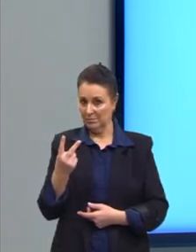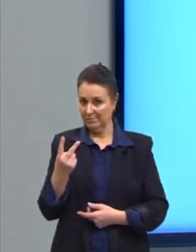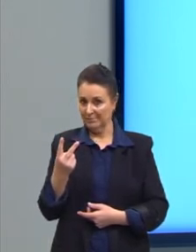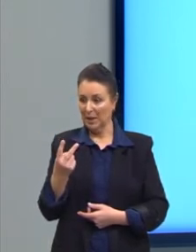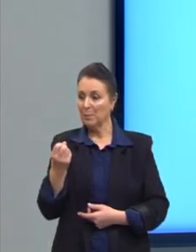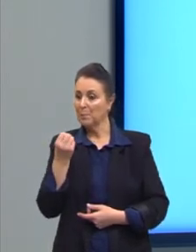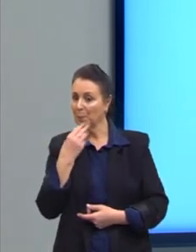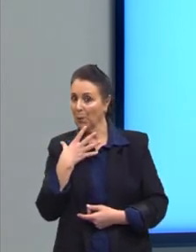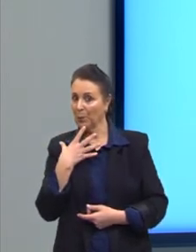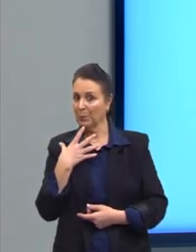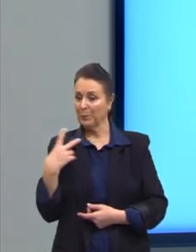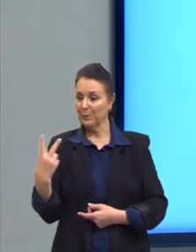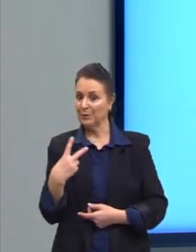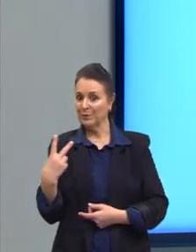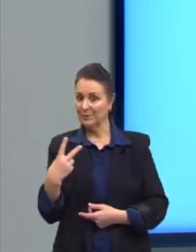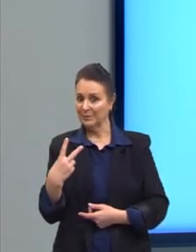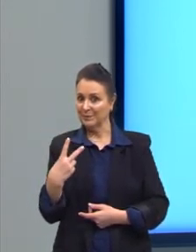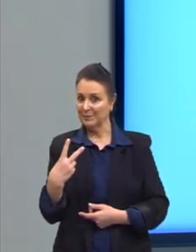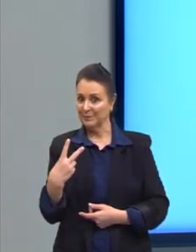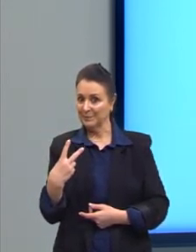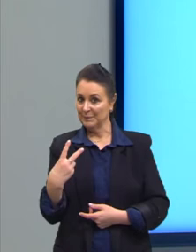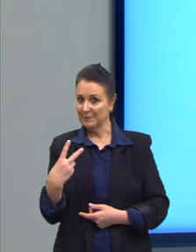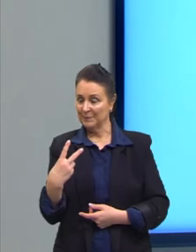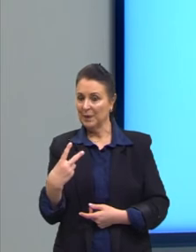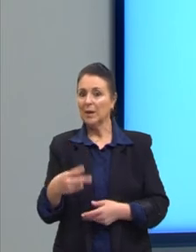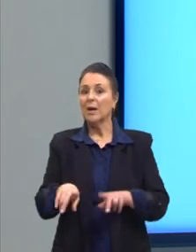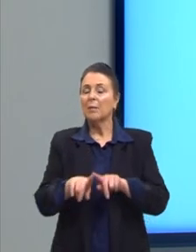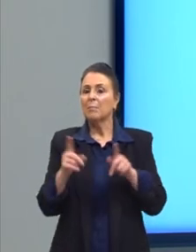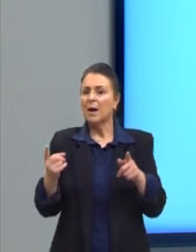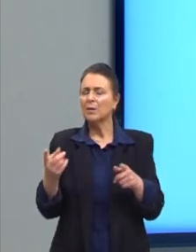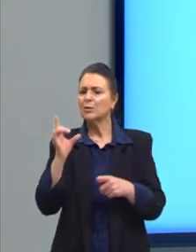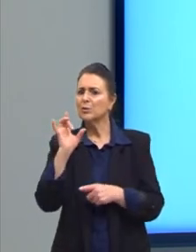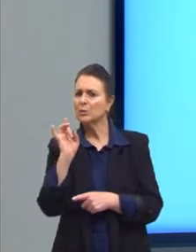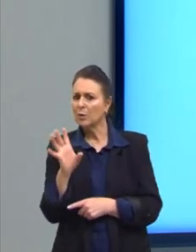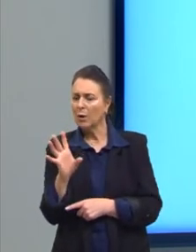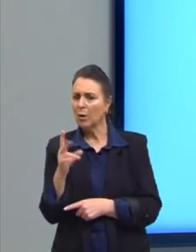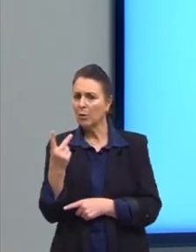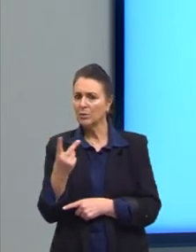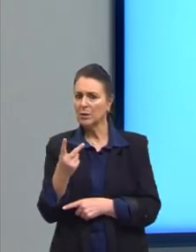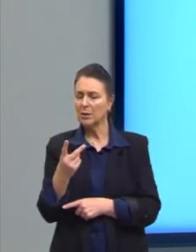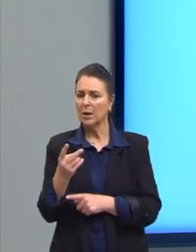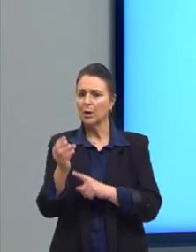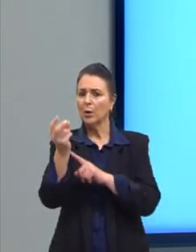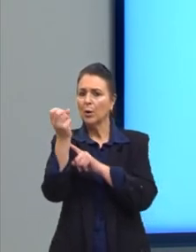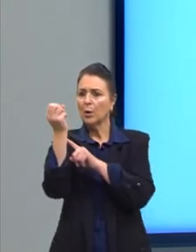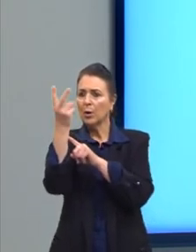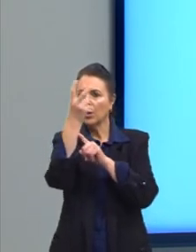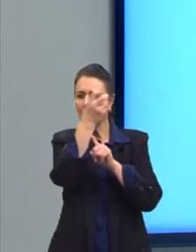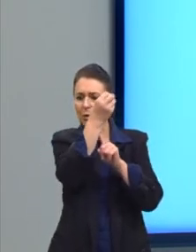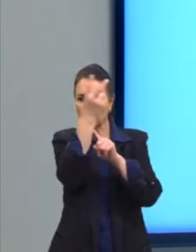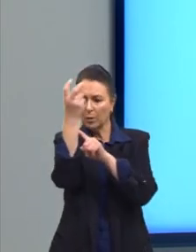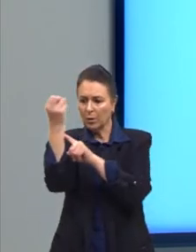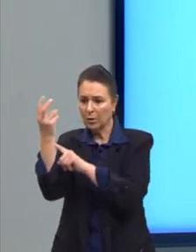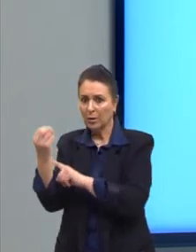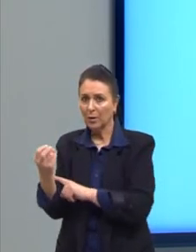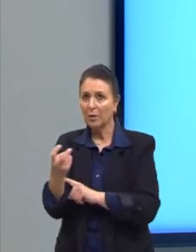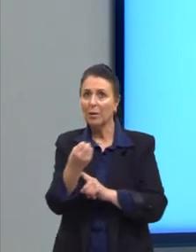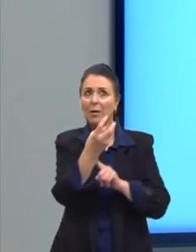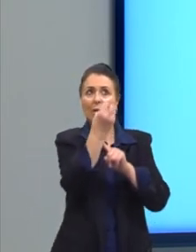aqui, nesse caso, somente quem se beneficia são os vagalumes, né? Os insetos, eles se dão mal.